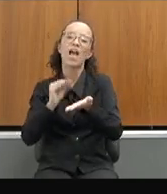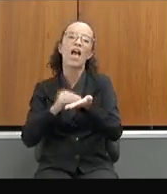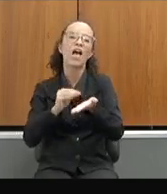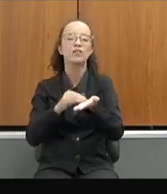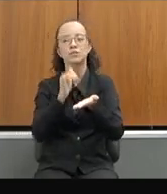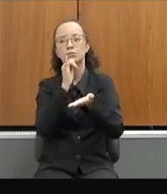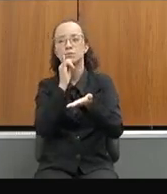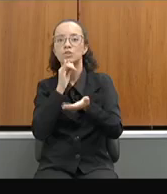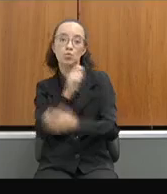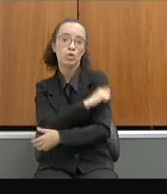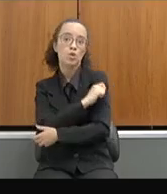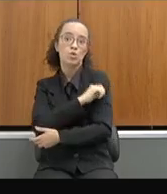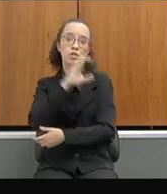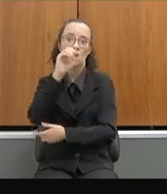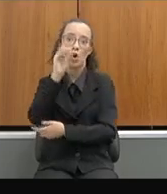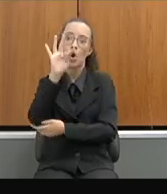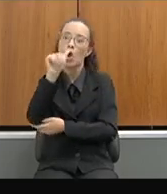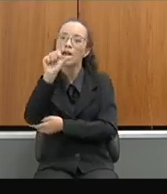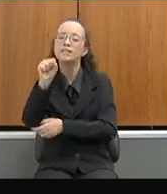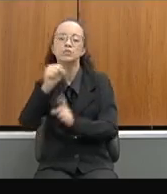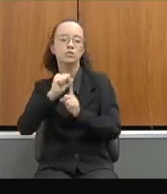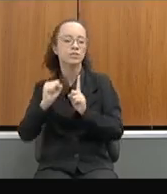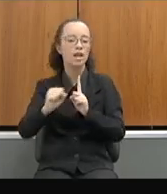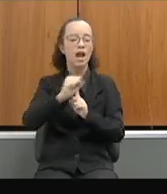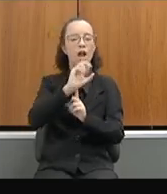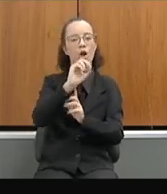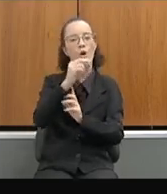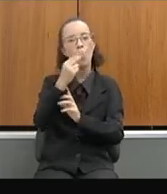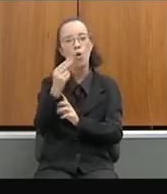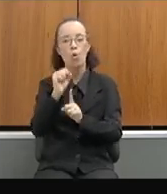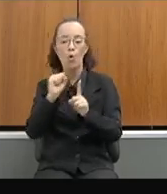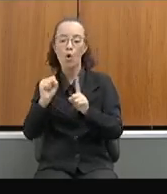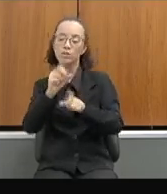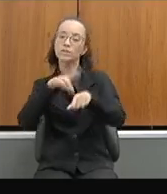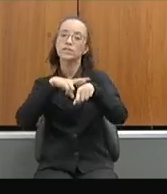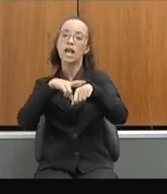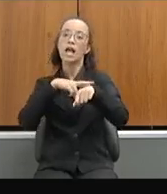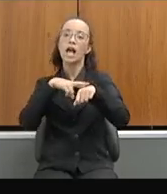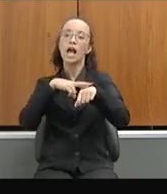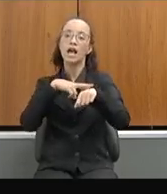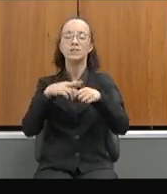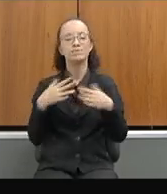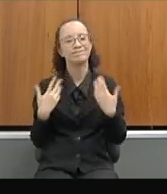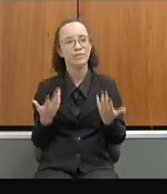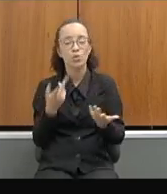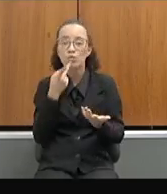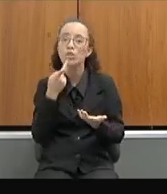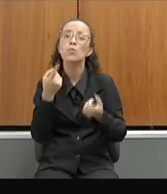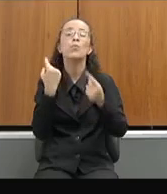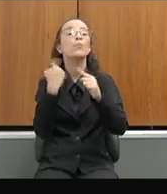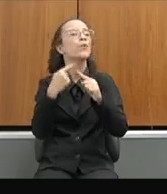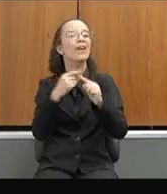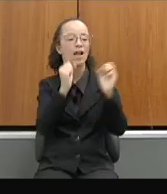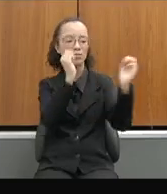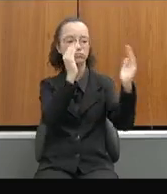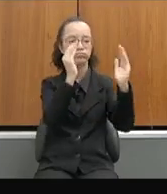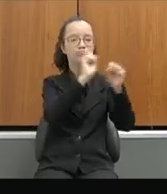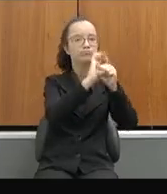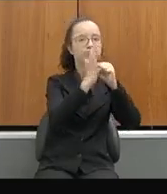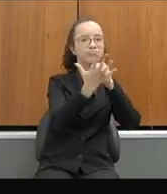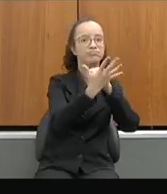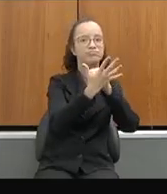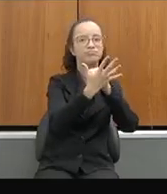das cotas, seja sociais, seja as cotas raciais. Estou dizendo isso porque enfrentamos uma pandemia com condições